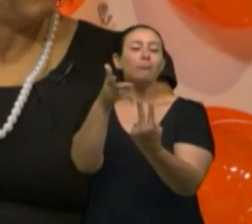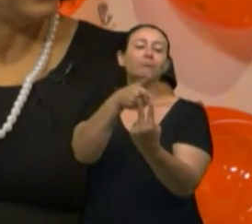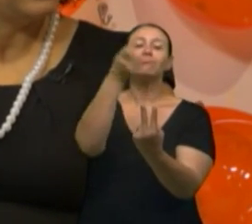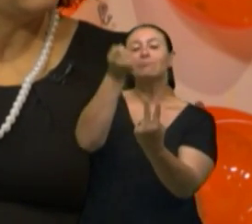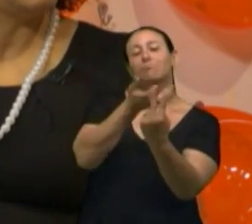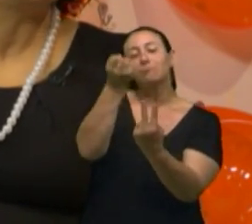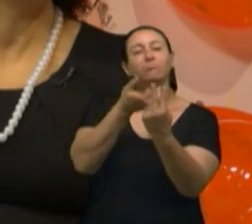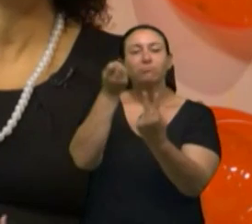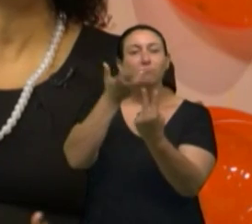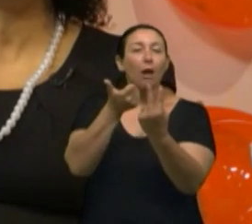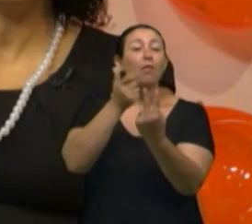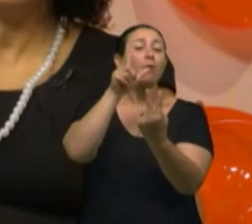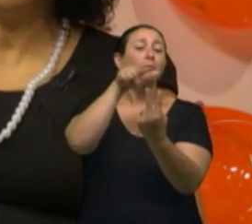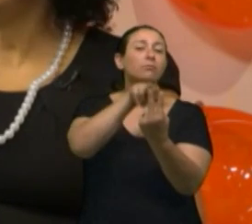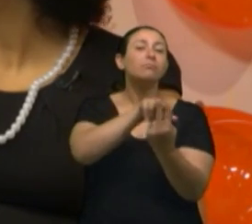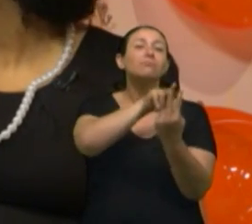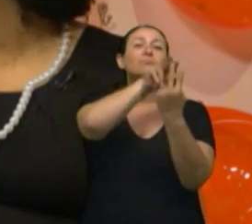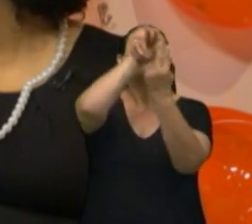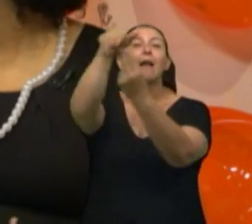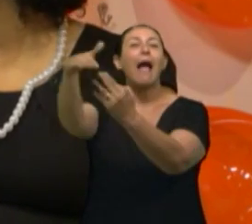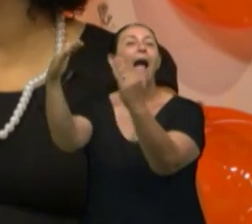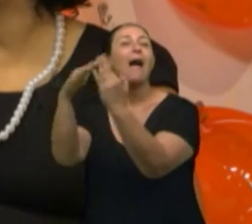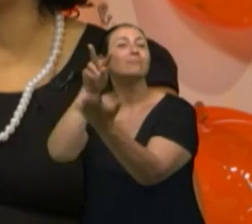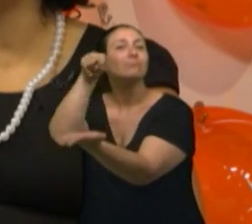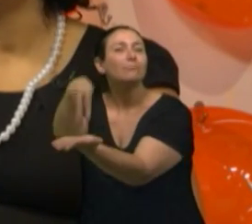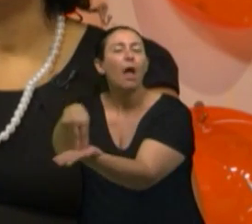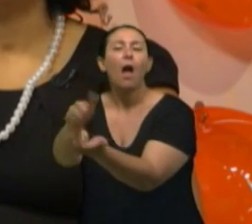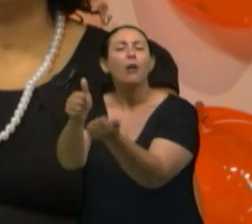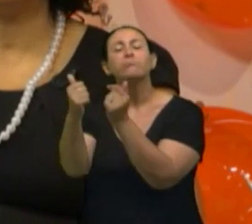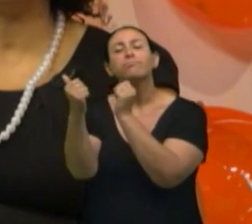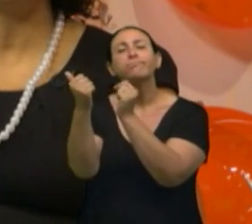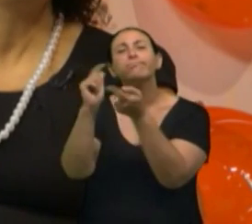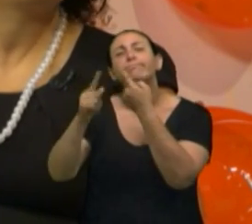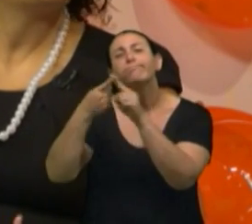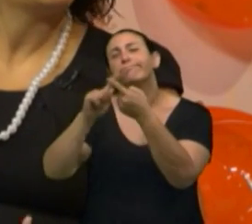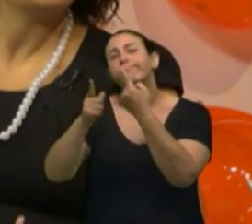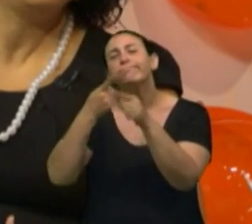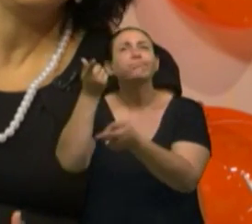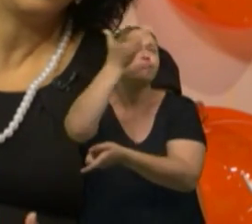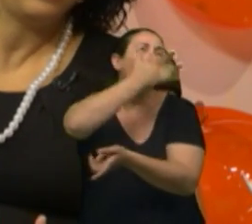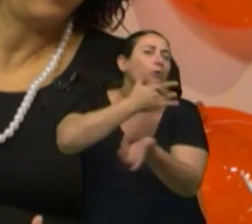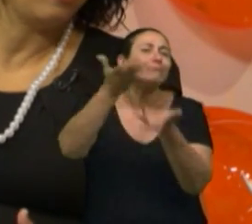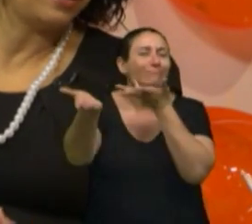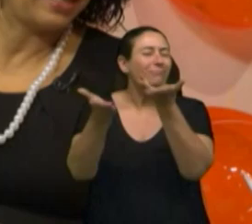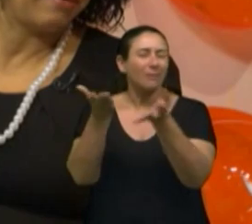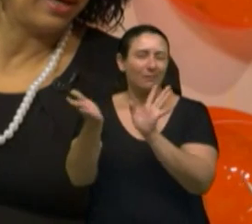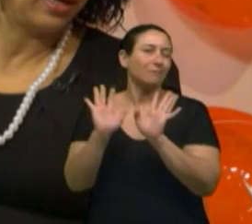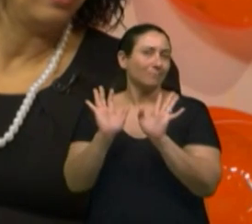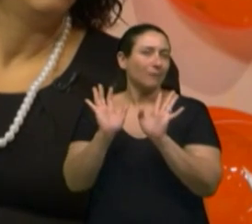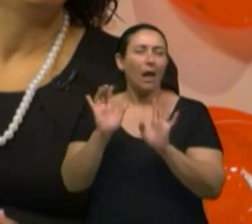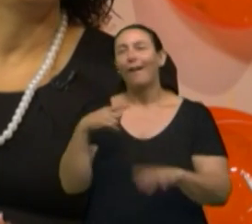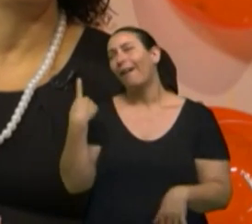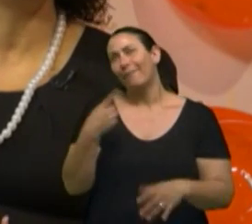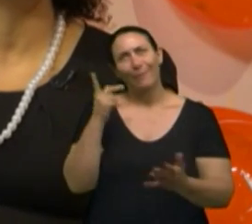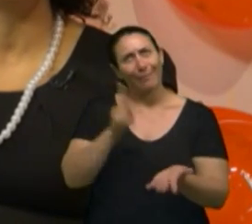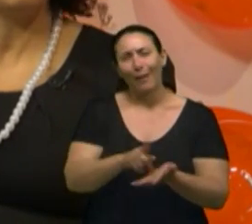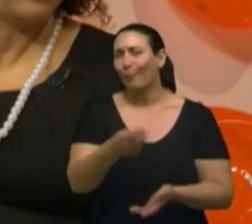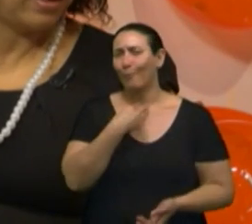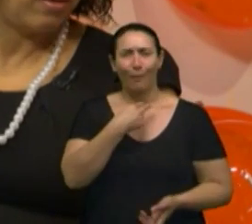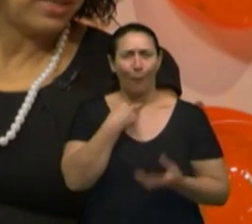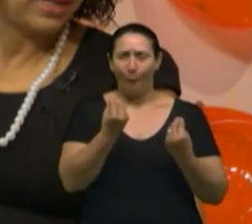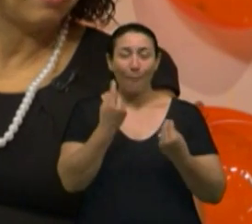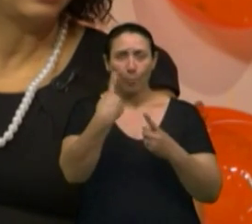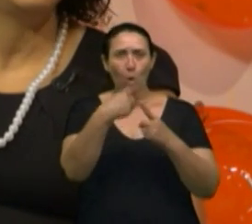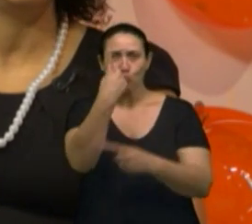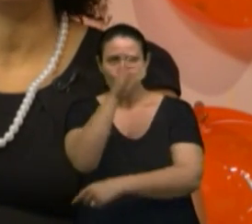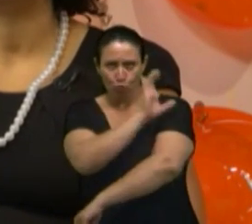casa, digamos que mais fortalecido. A gente sempre fala, nós não vamos preparar ninguém em uma semana. Com certeza. O nosso curso,